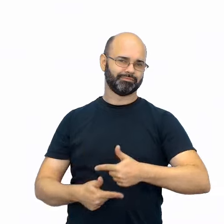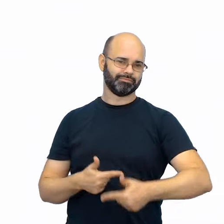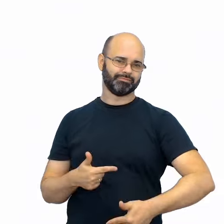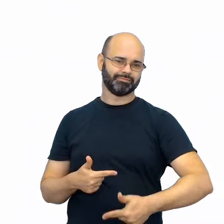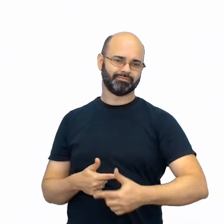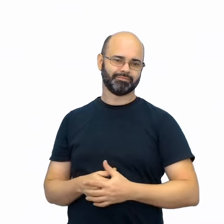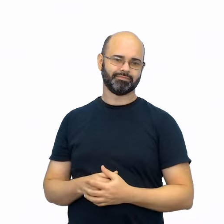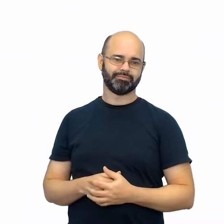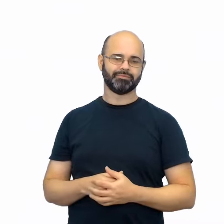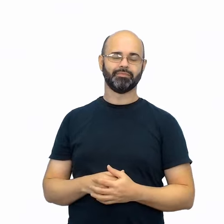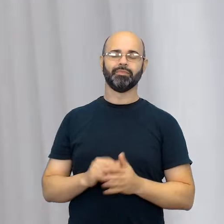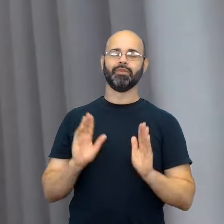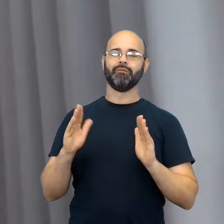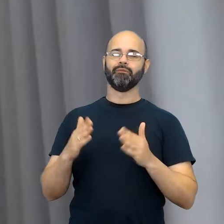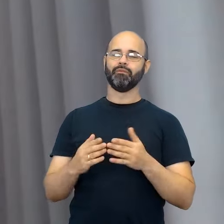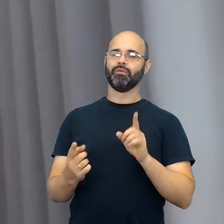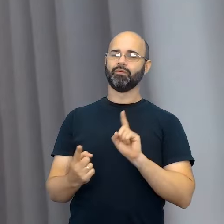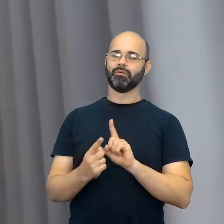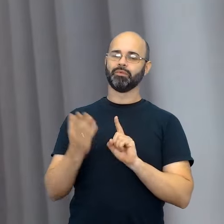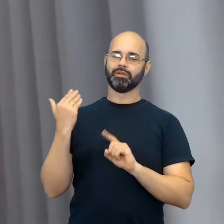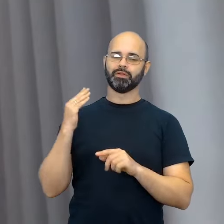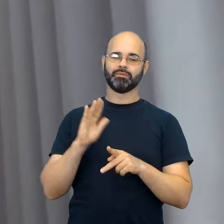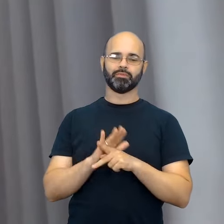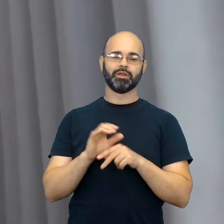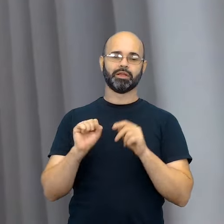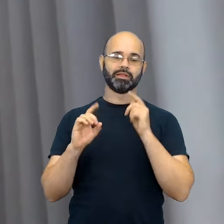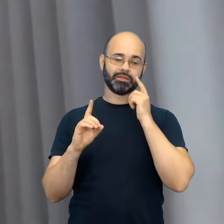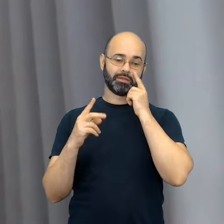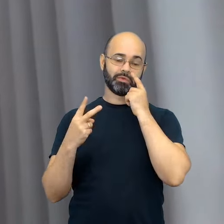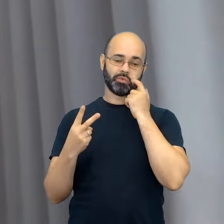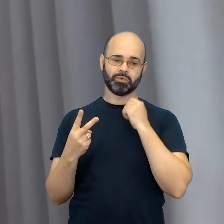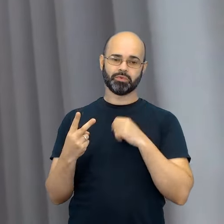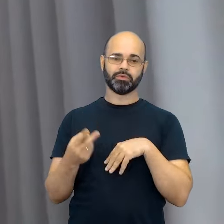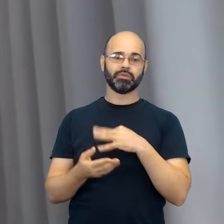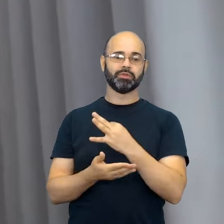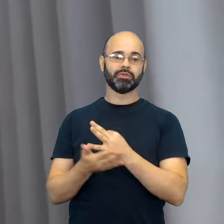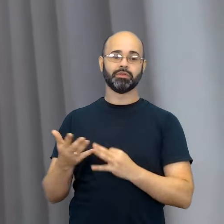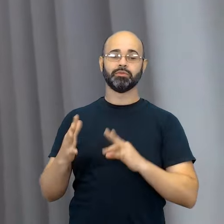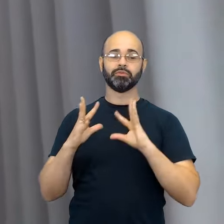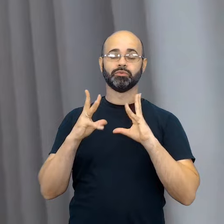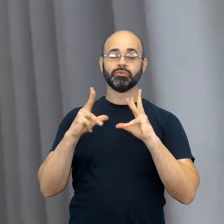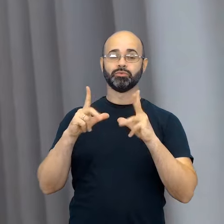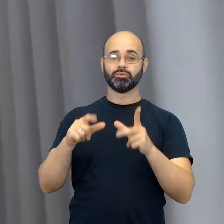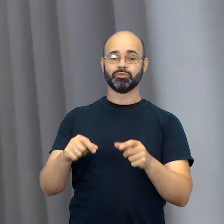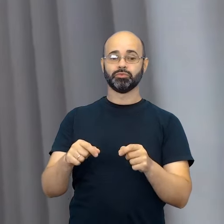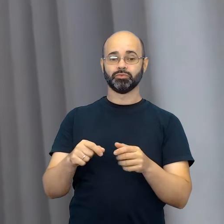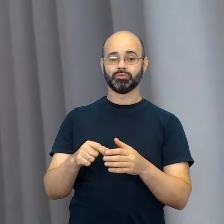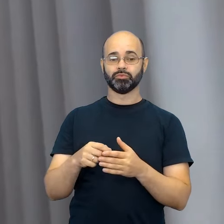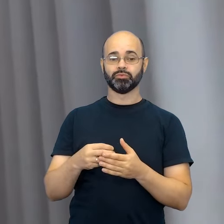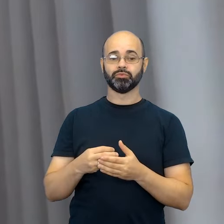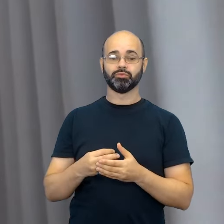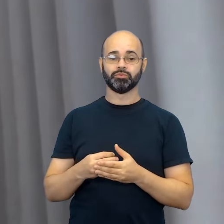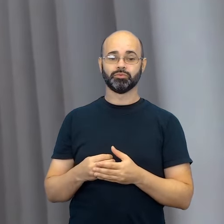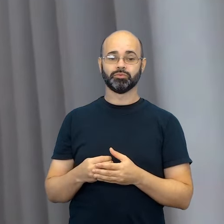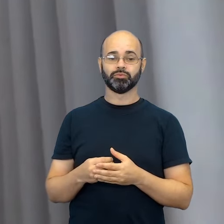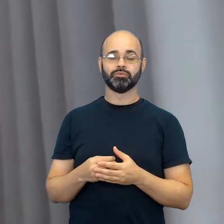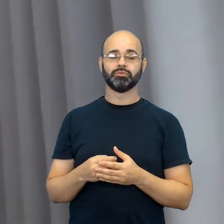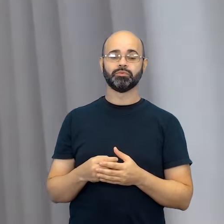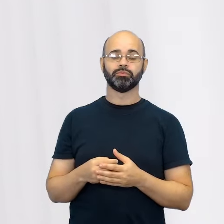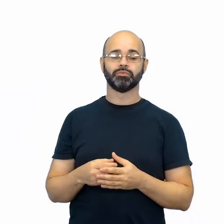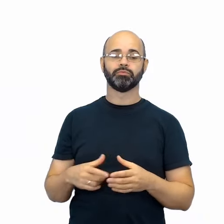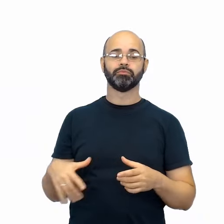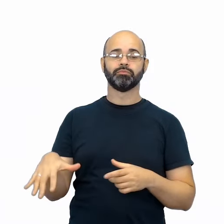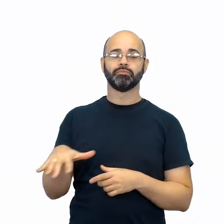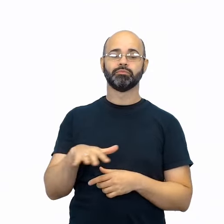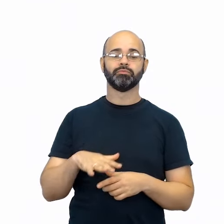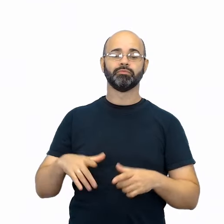foco formativo da SD 2. Todo texto é engendrado e circula em